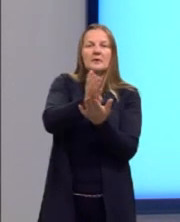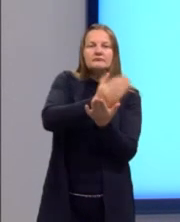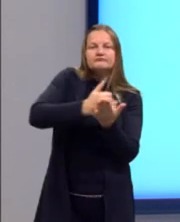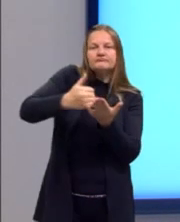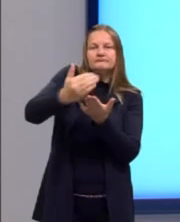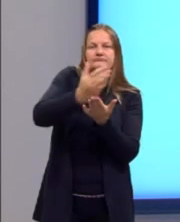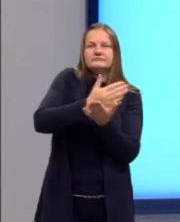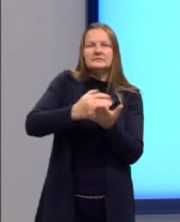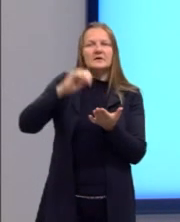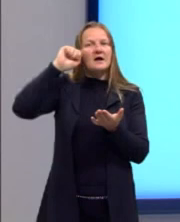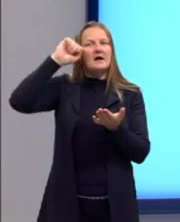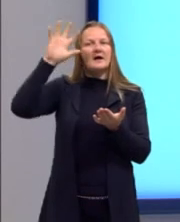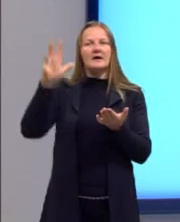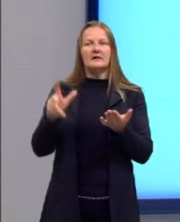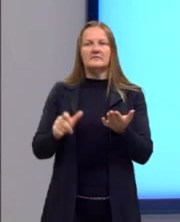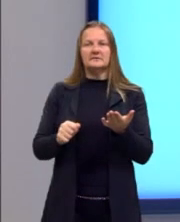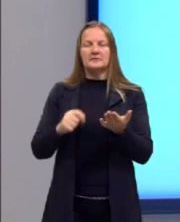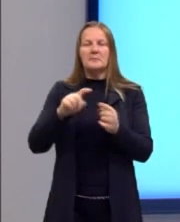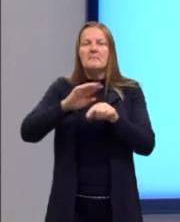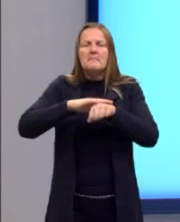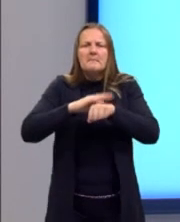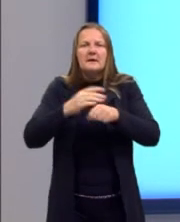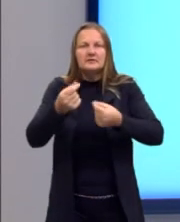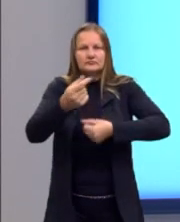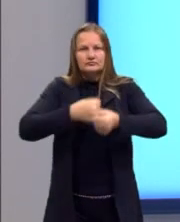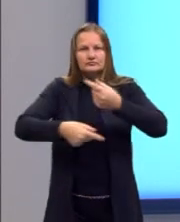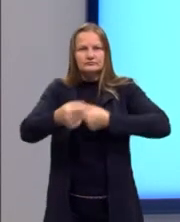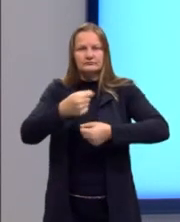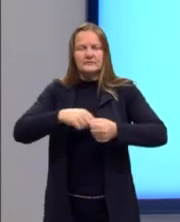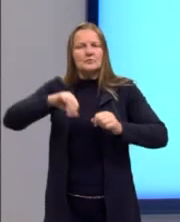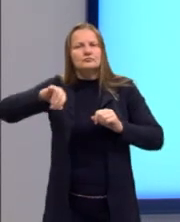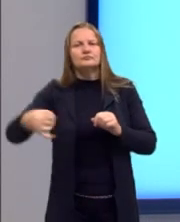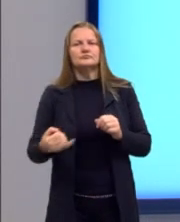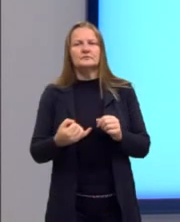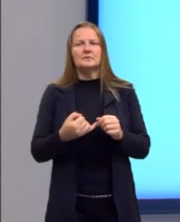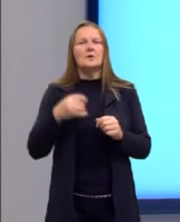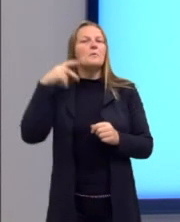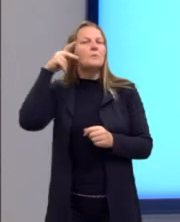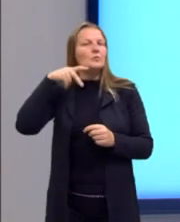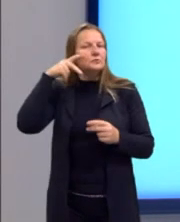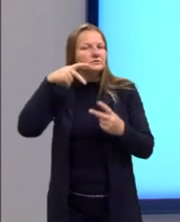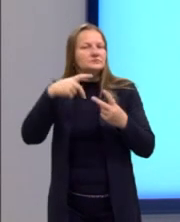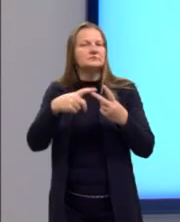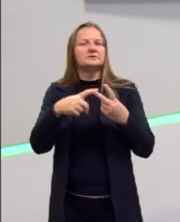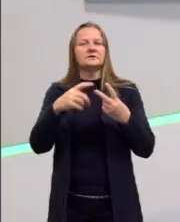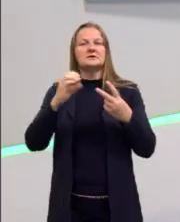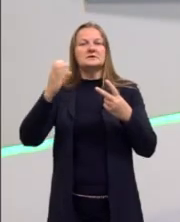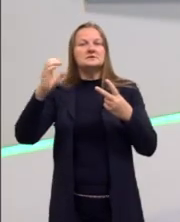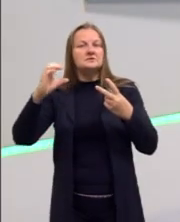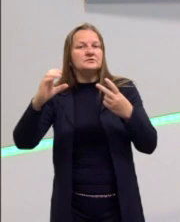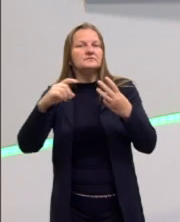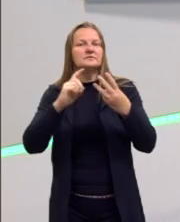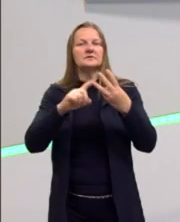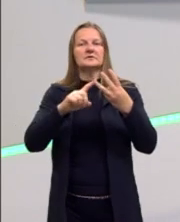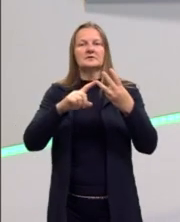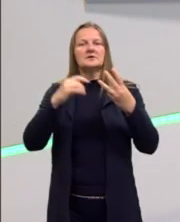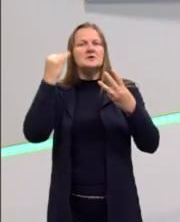África. Mais do que alegações econômicas, havia justificativas políticas, científicas,